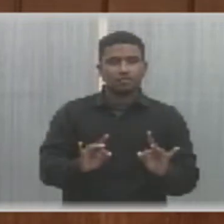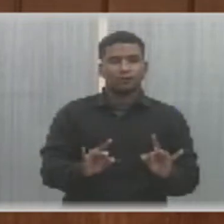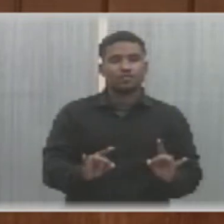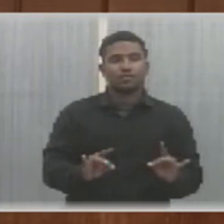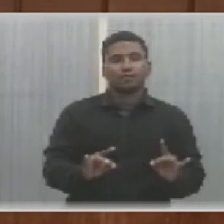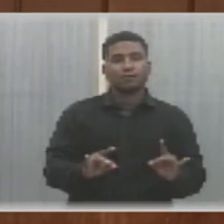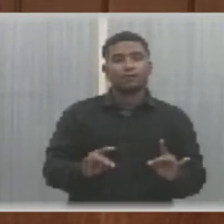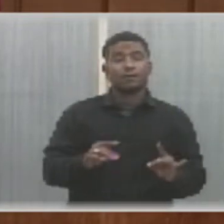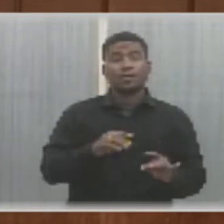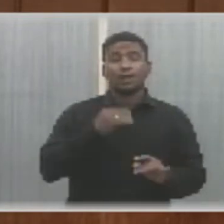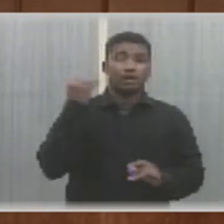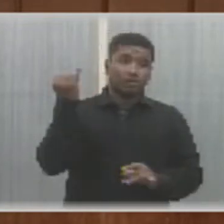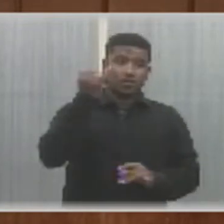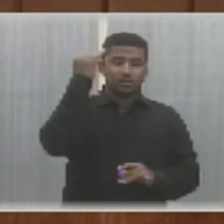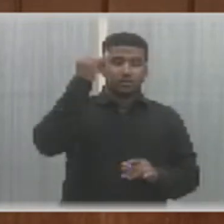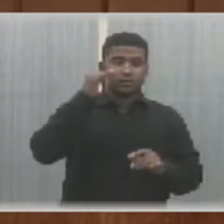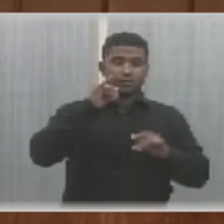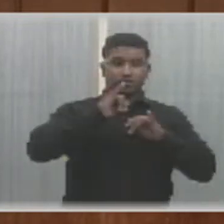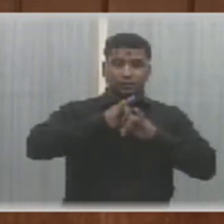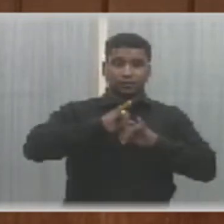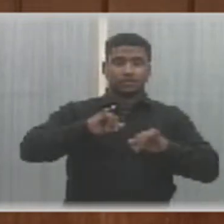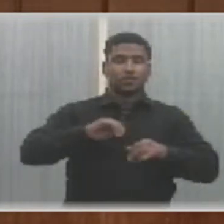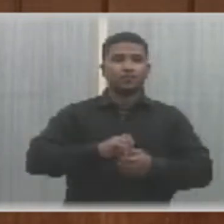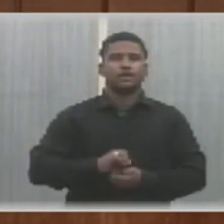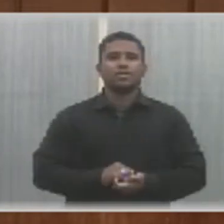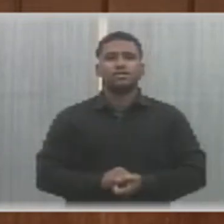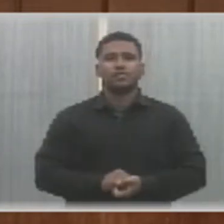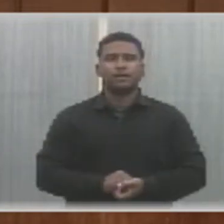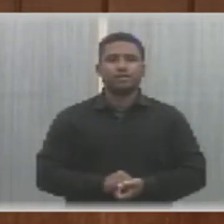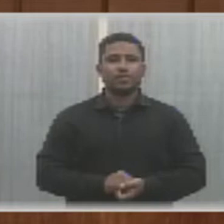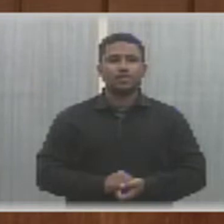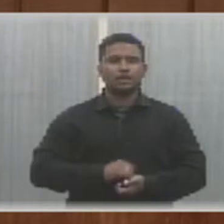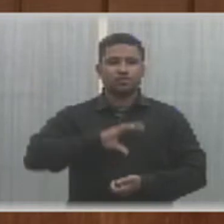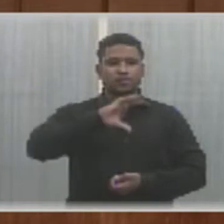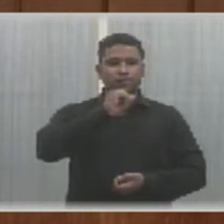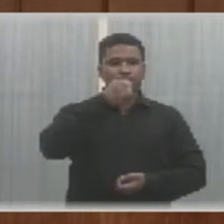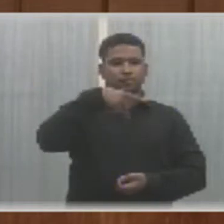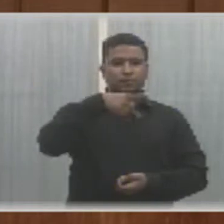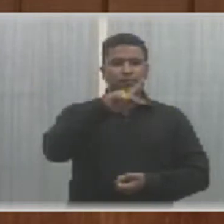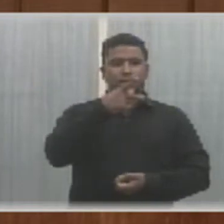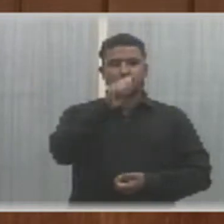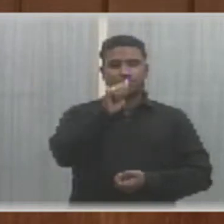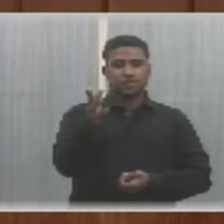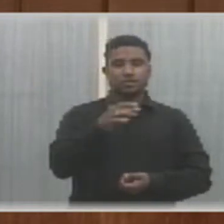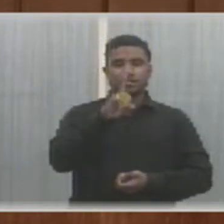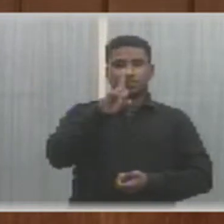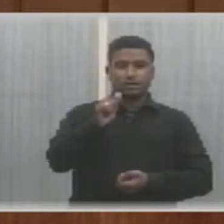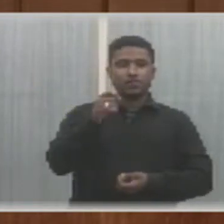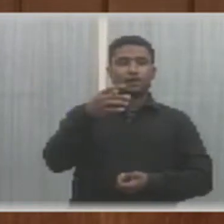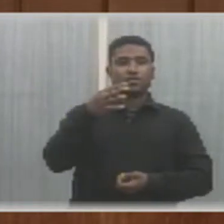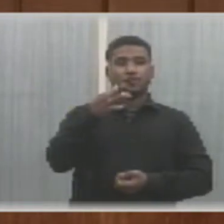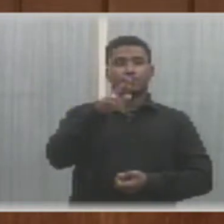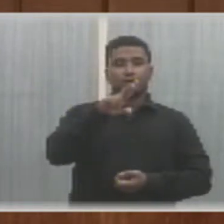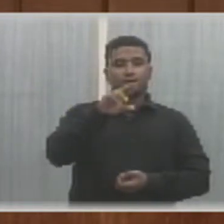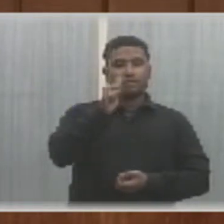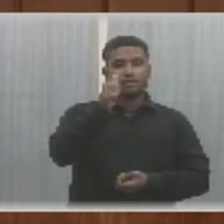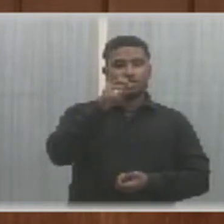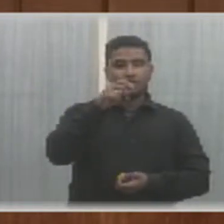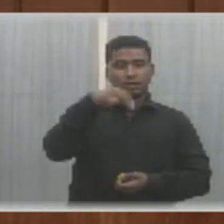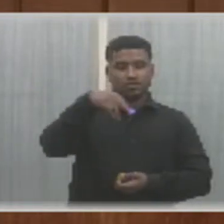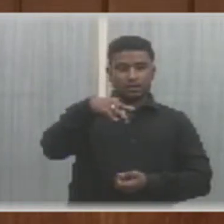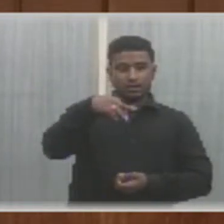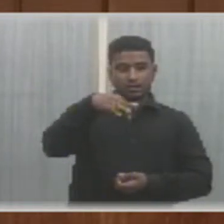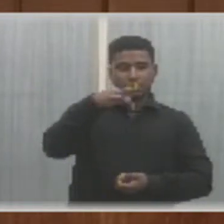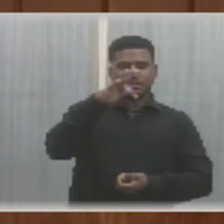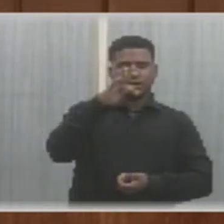reconhecimento da importância da campanha da Fraternidade 2022. Ordem do dia, aprovada em primeira discussão e votação nominal,